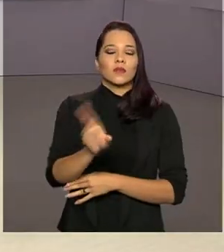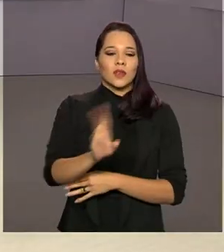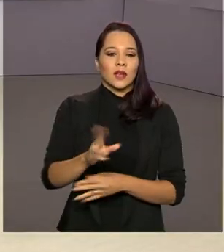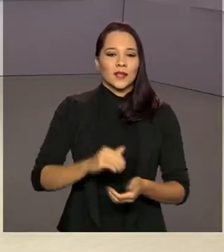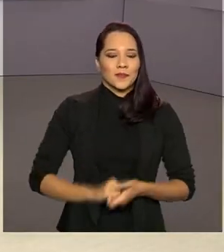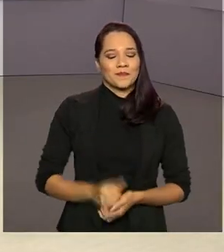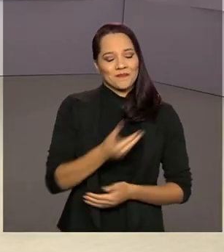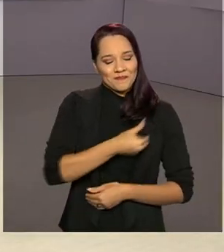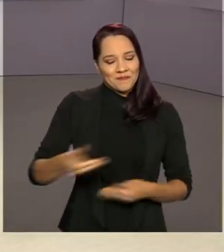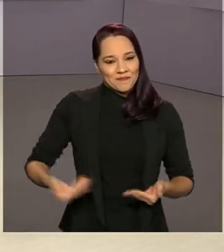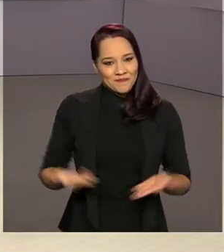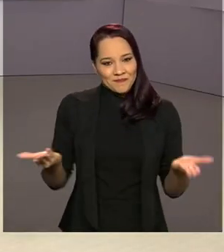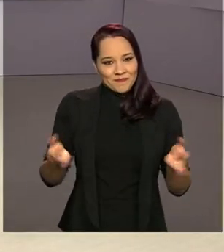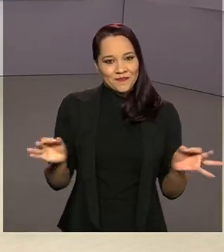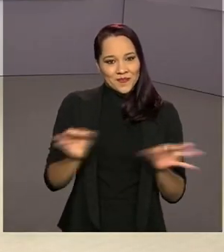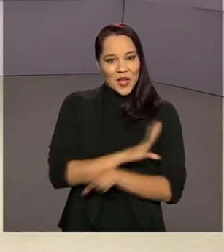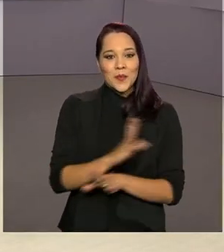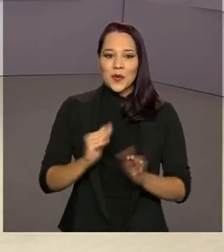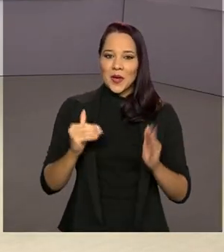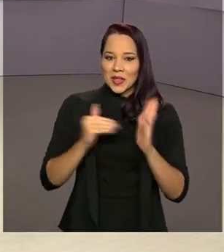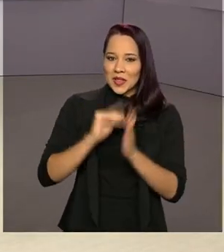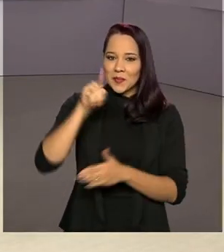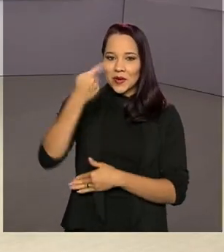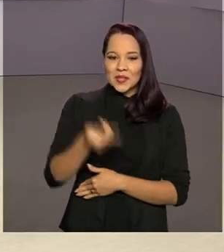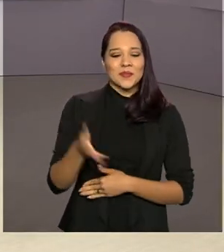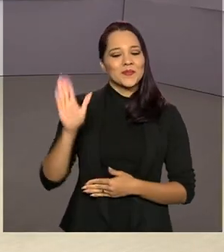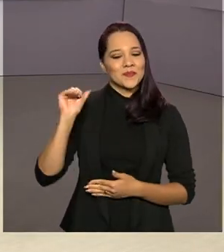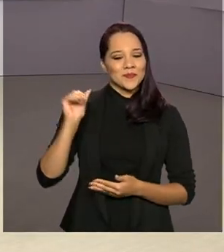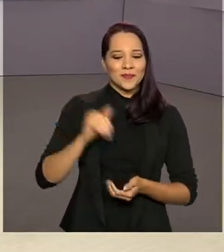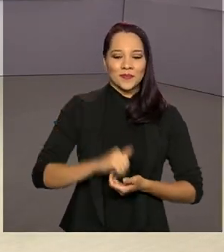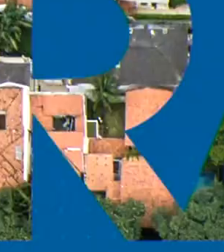O governo agora fica por aqui. Até a próxima edição.